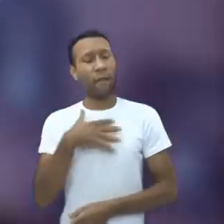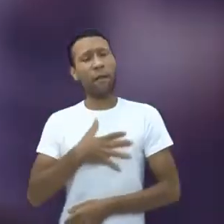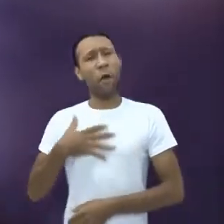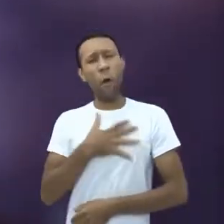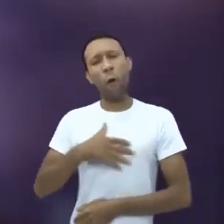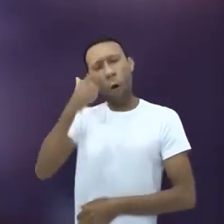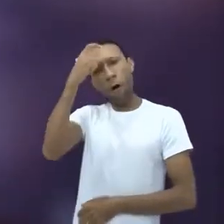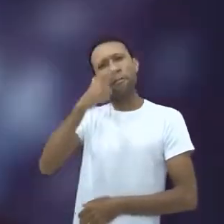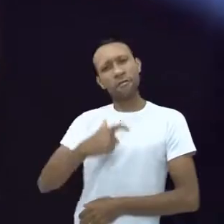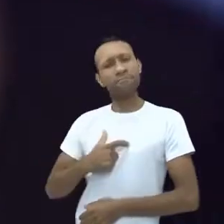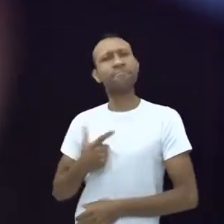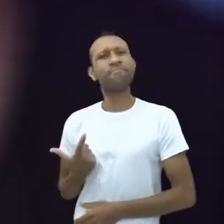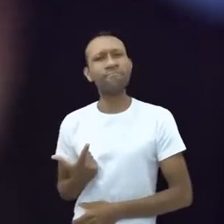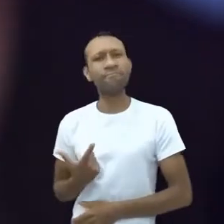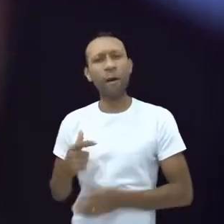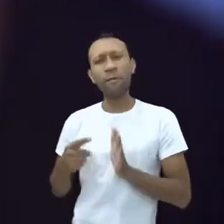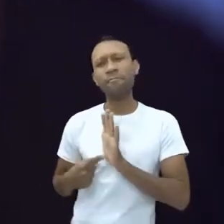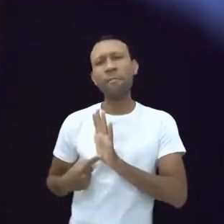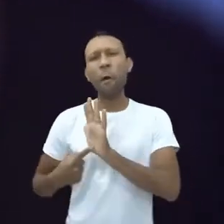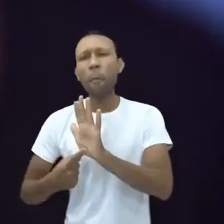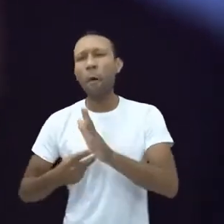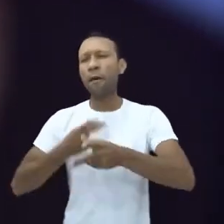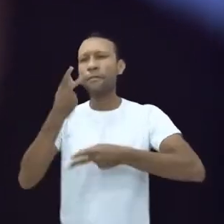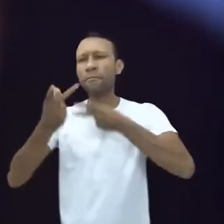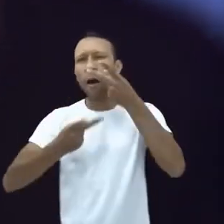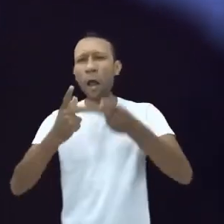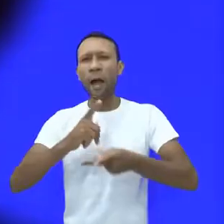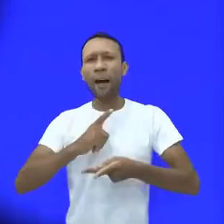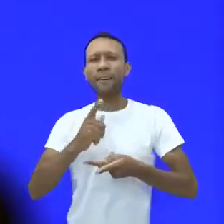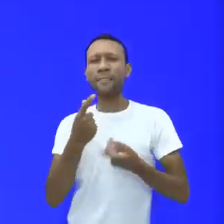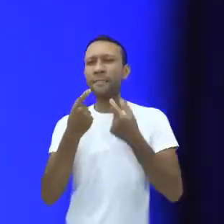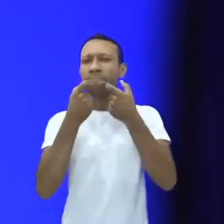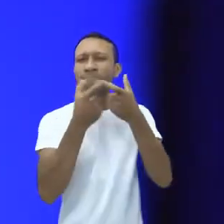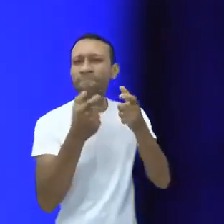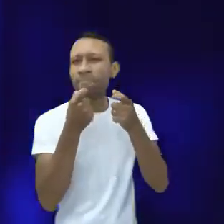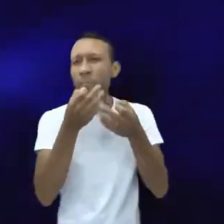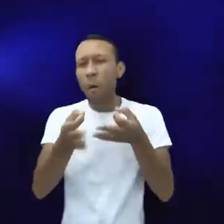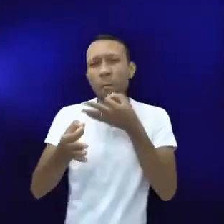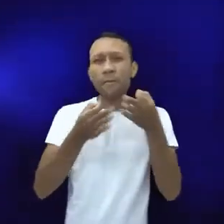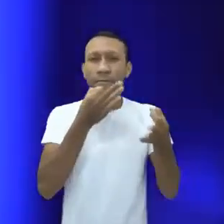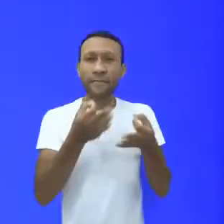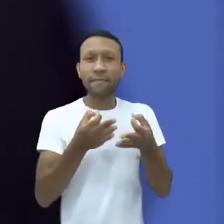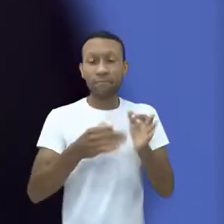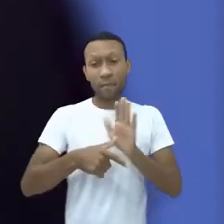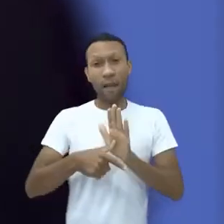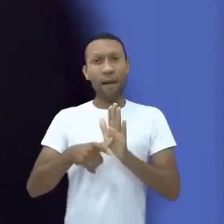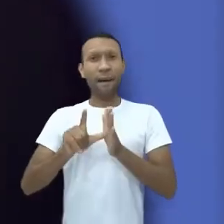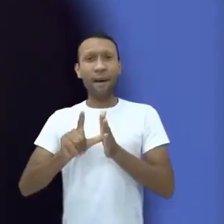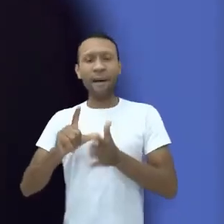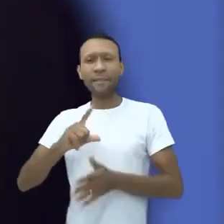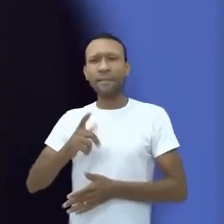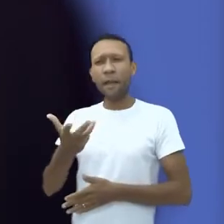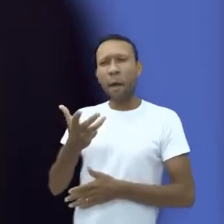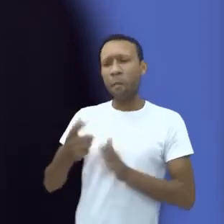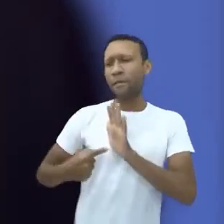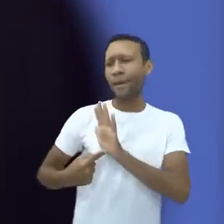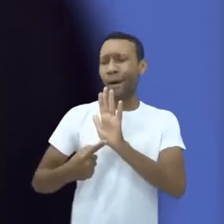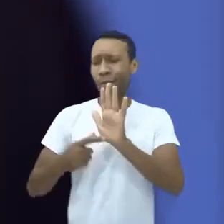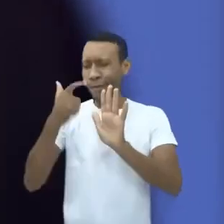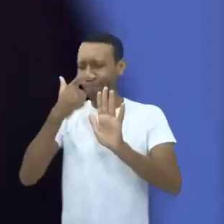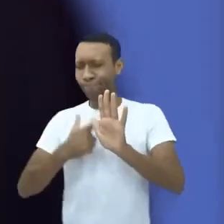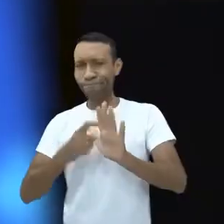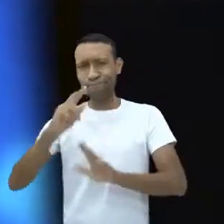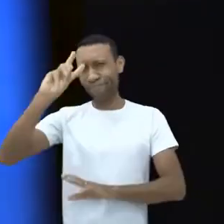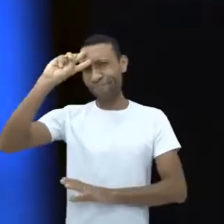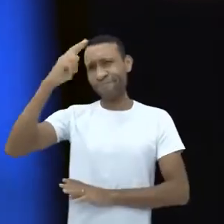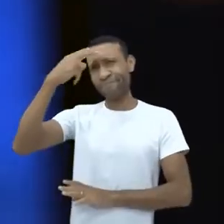Eu gosto da minha imagem. Eu gosto de me mostrar, gosto de falar, eu gosto de ter voz. Antes eu queria mostrar uma coisa que eu